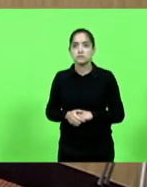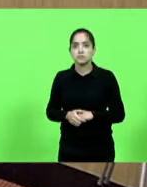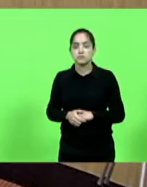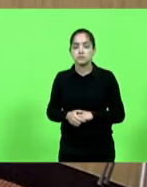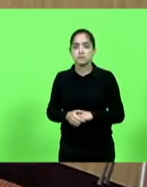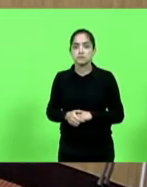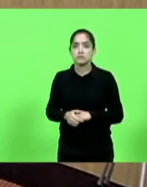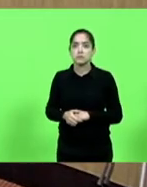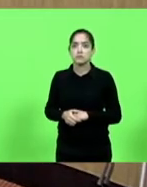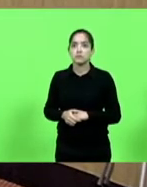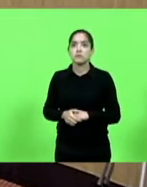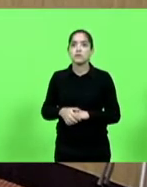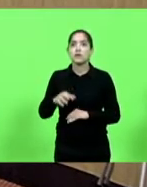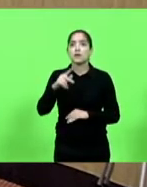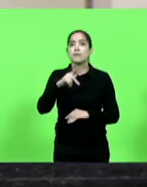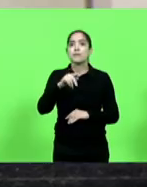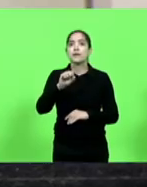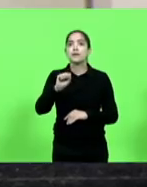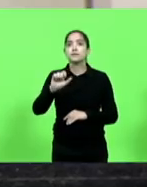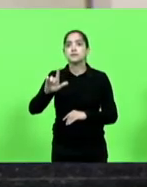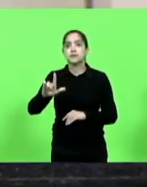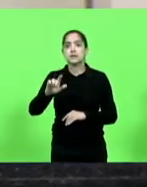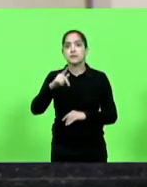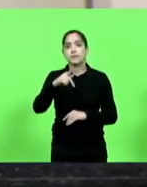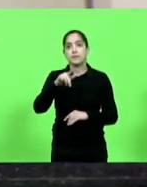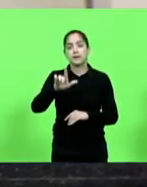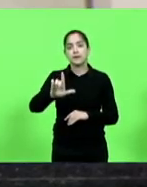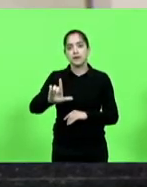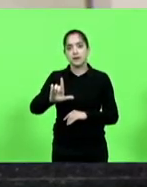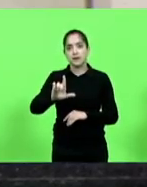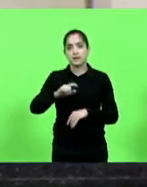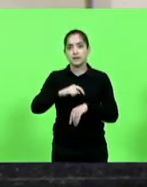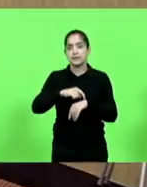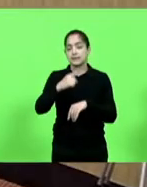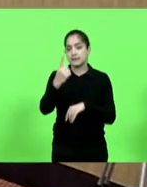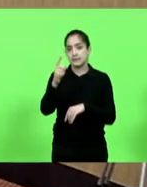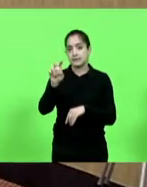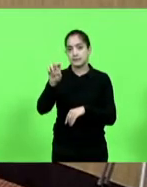Bloco PSL, PL por 15 minutos.